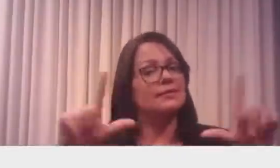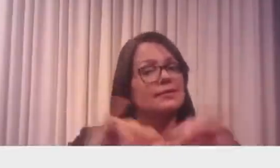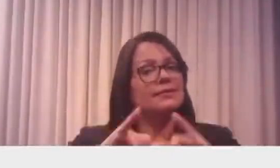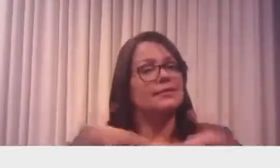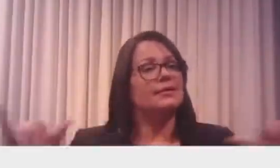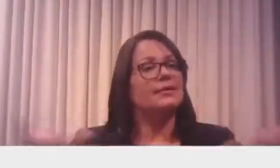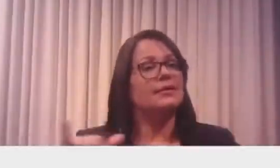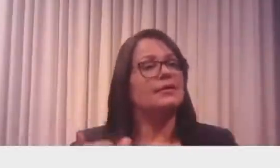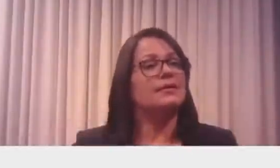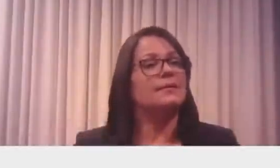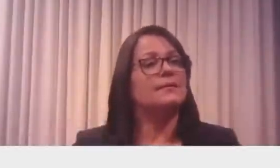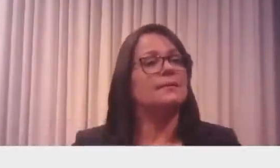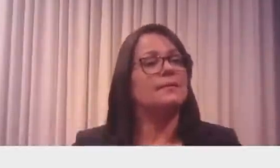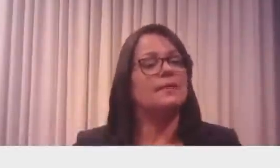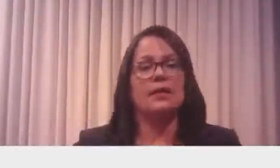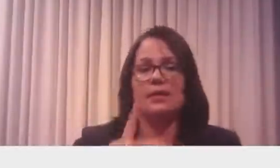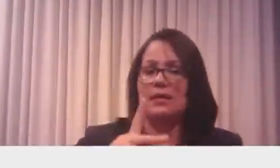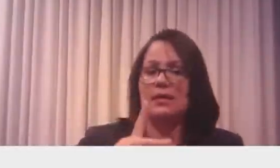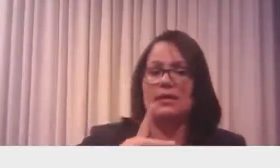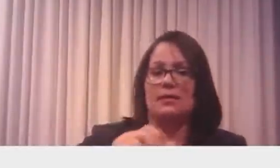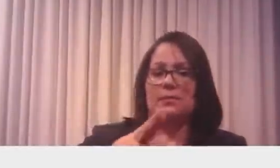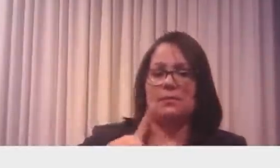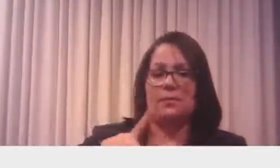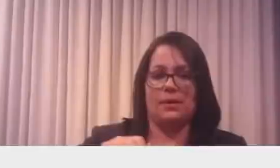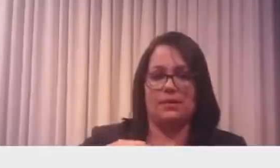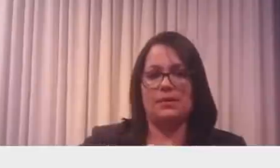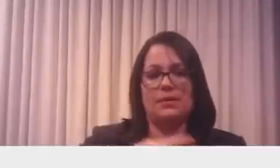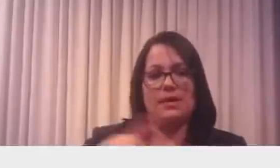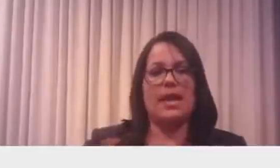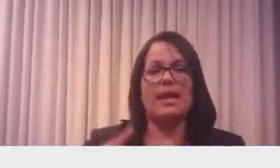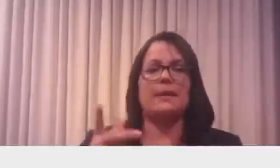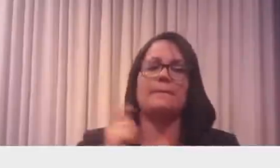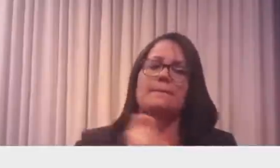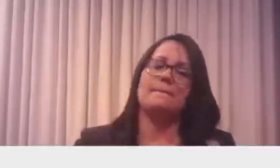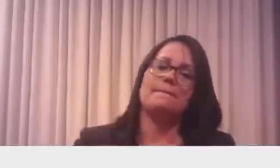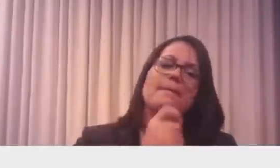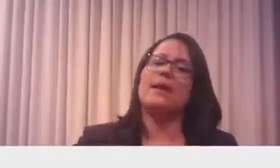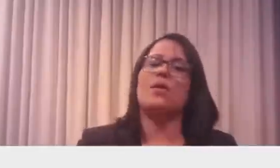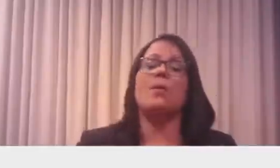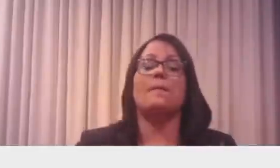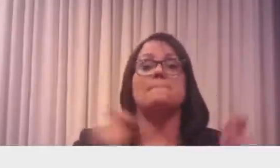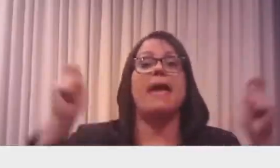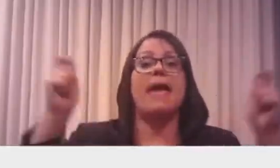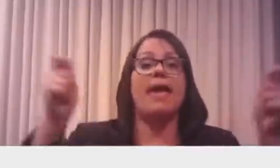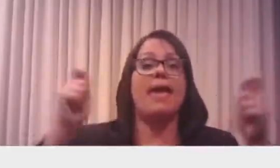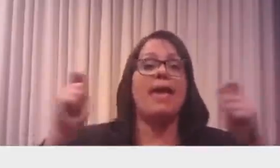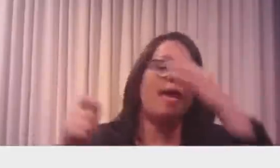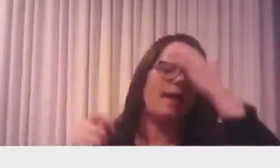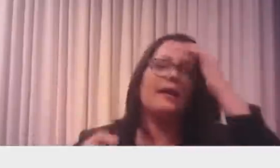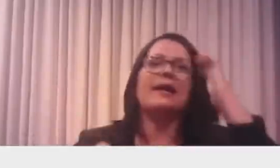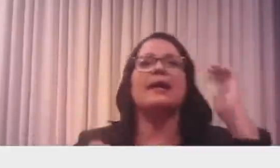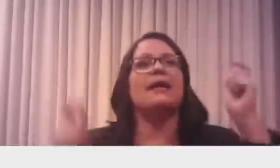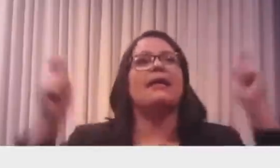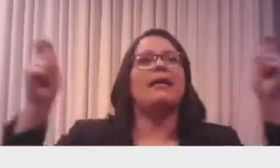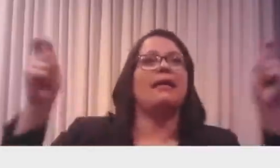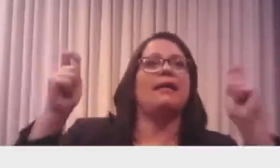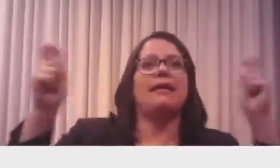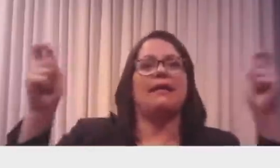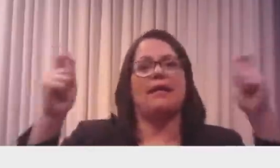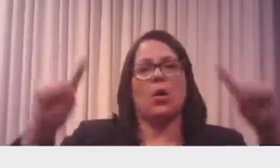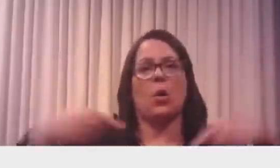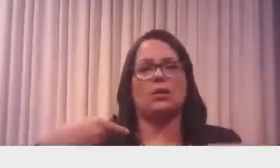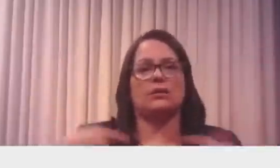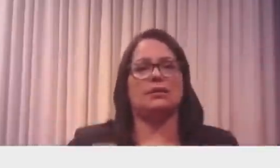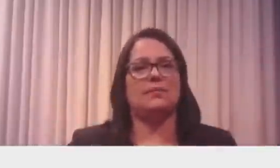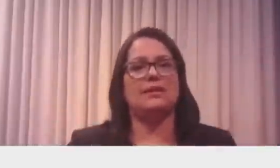Paula Avine patrocinou lá uma mega manifestação contra mim. Tinha um meia, seis pessoas do lado